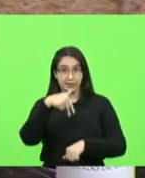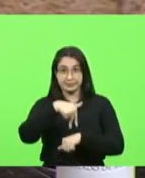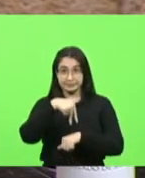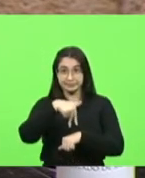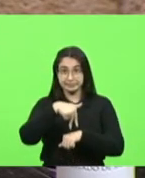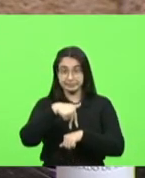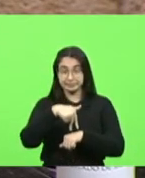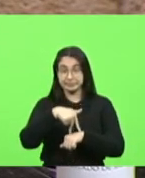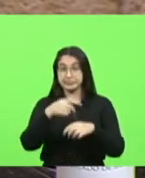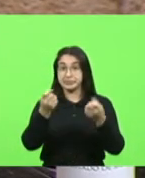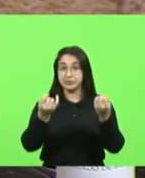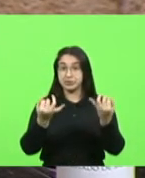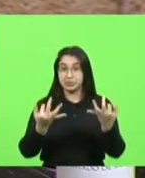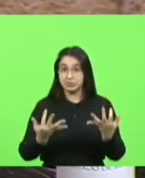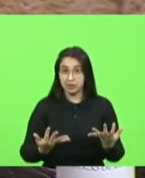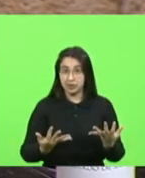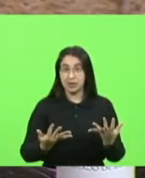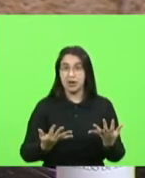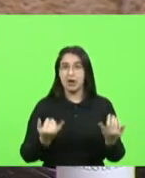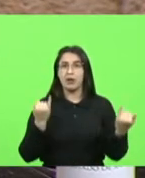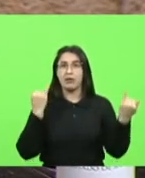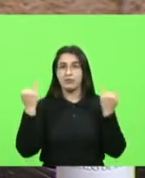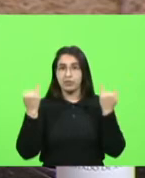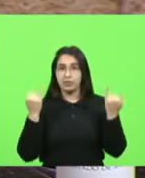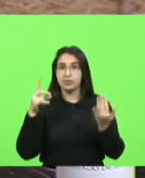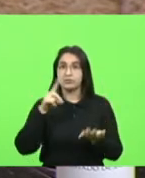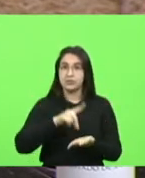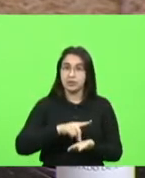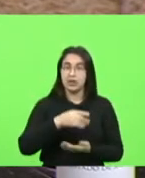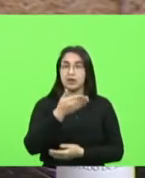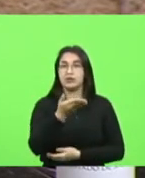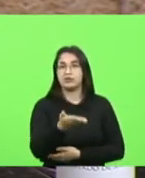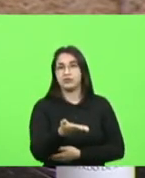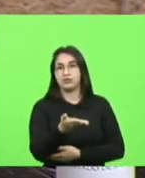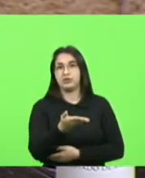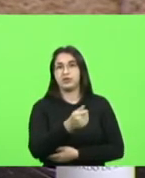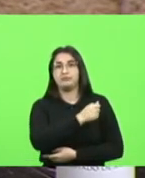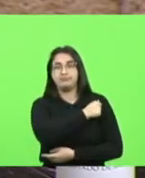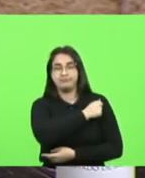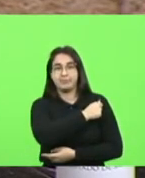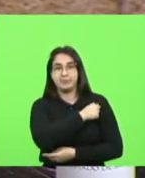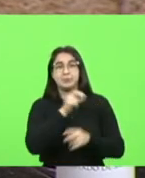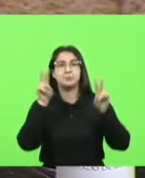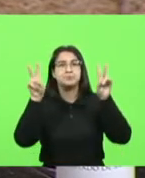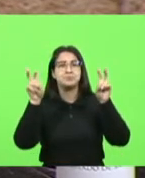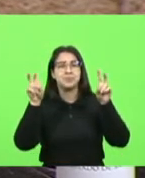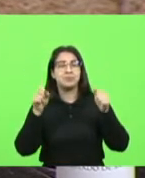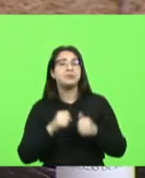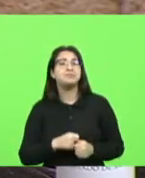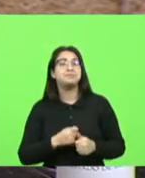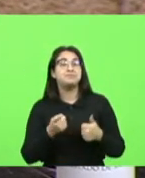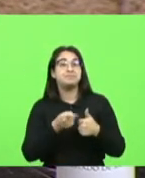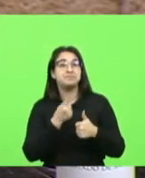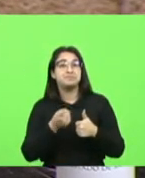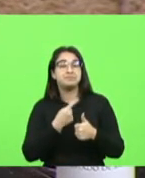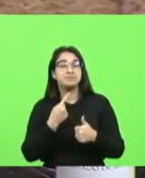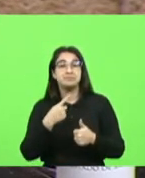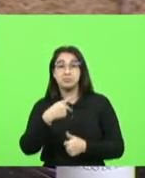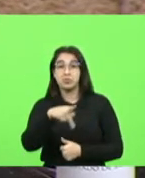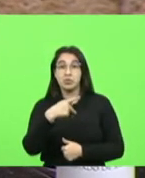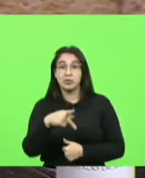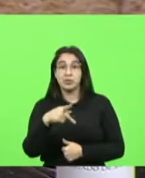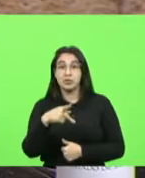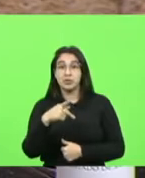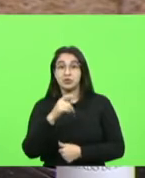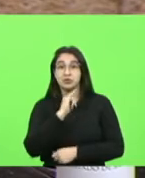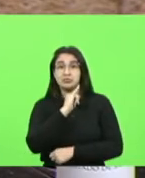dando finalmente informações reais para esses alunos sobre esses temas então primeiro o professor diz para a gente